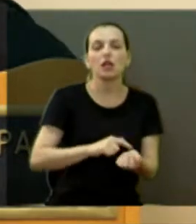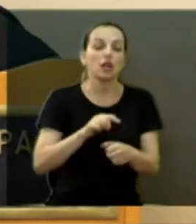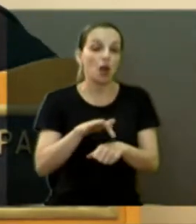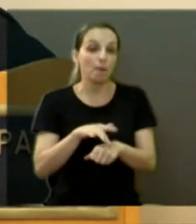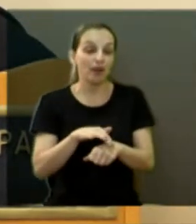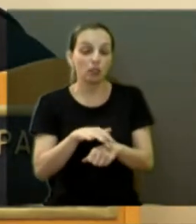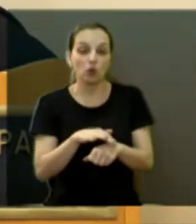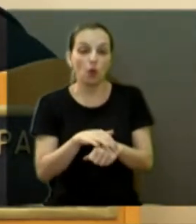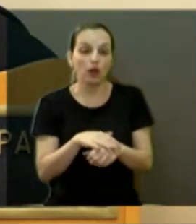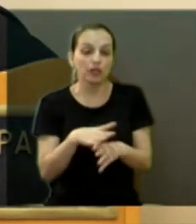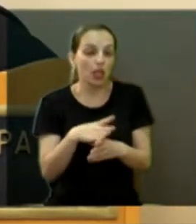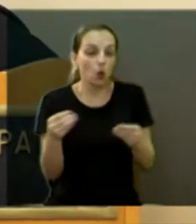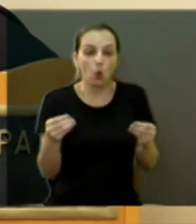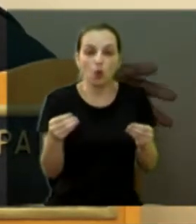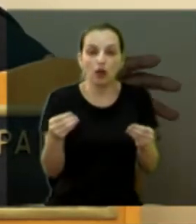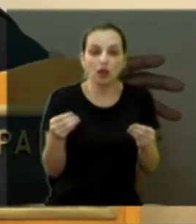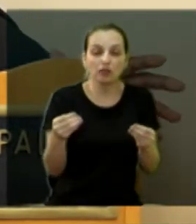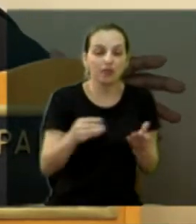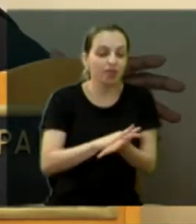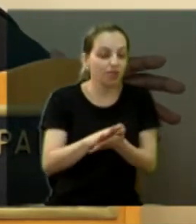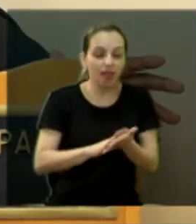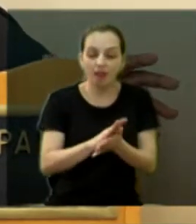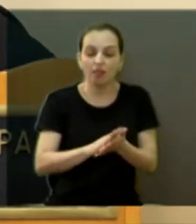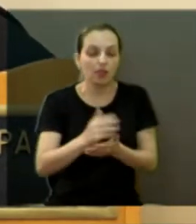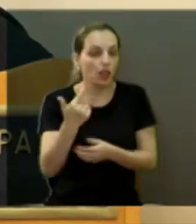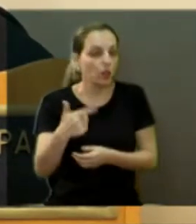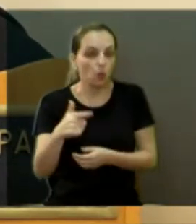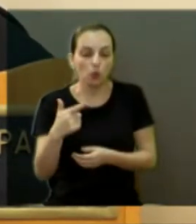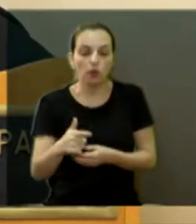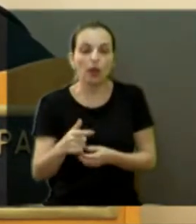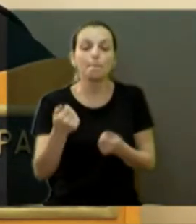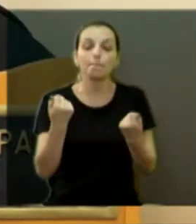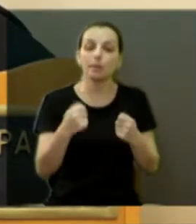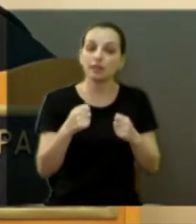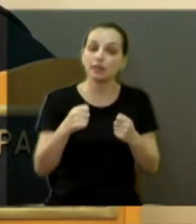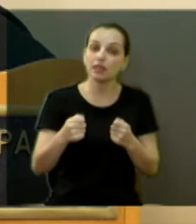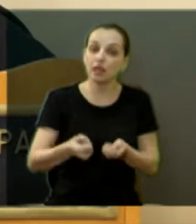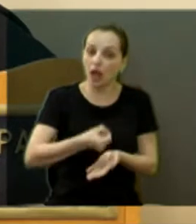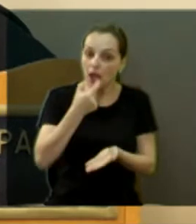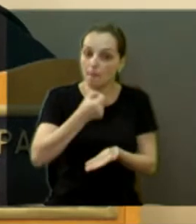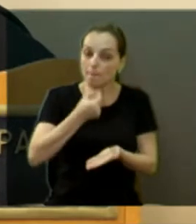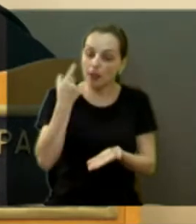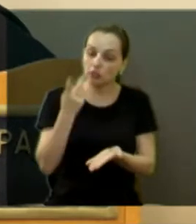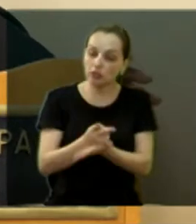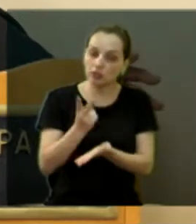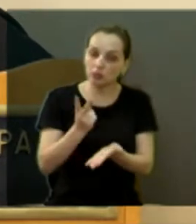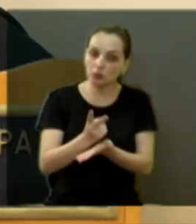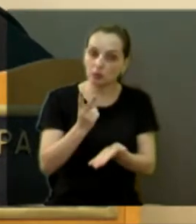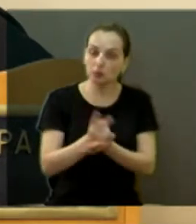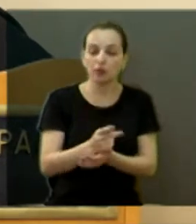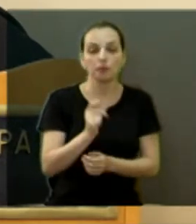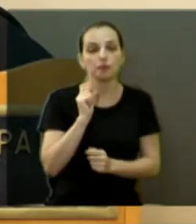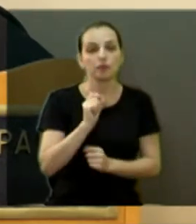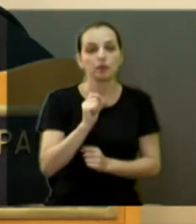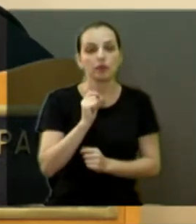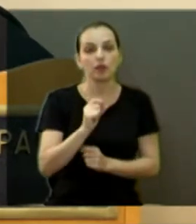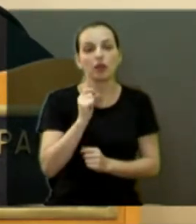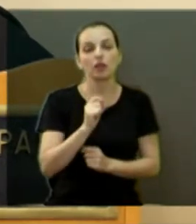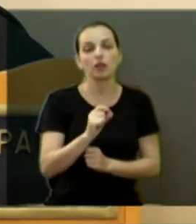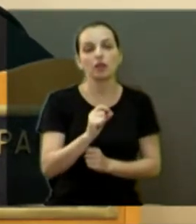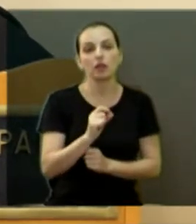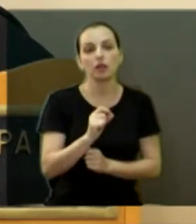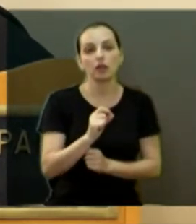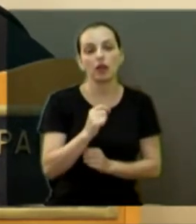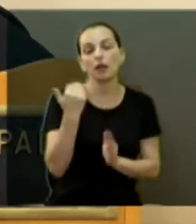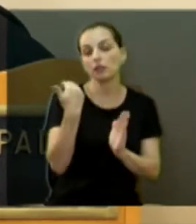É uma doença que você tem que tomar remédio contínuo. E esse remédio